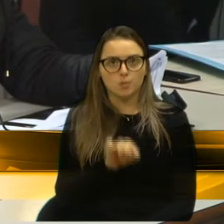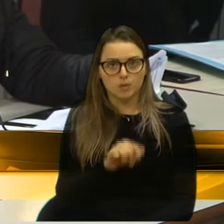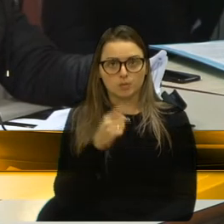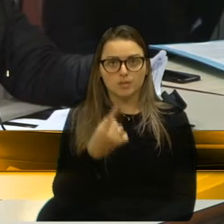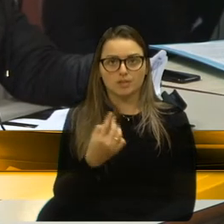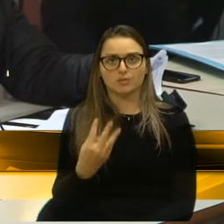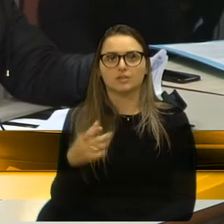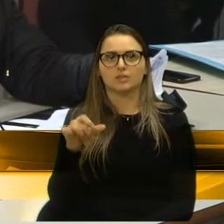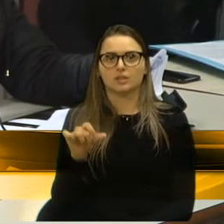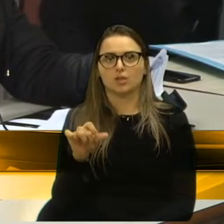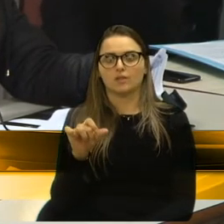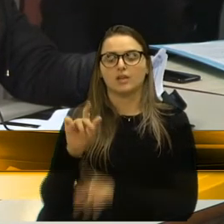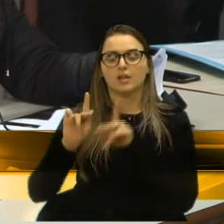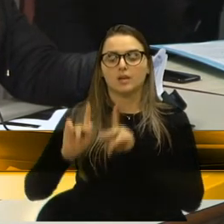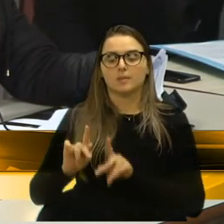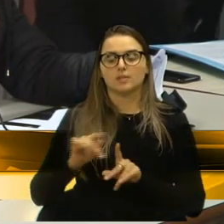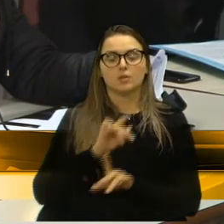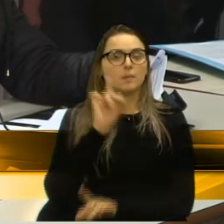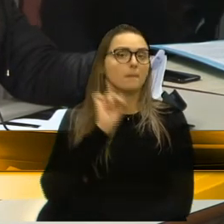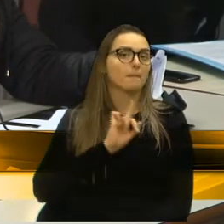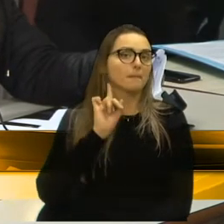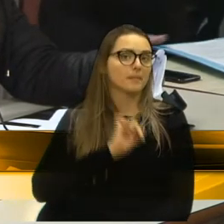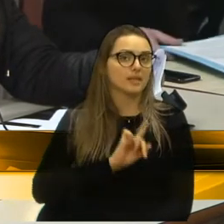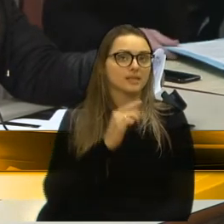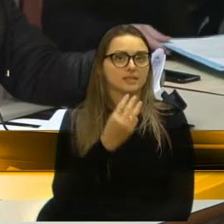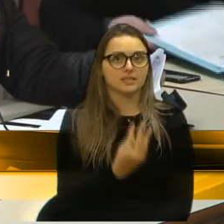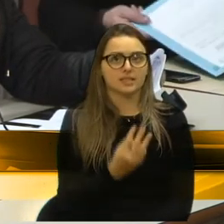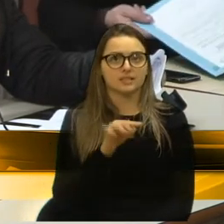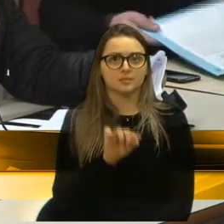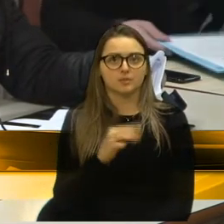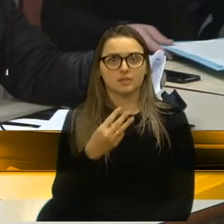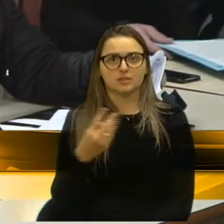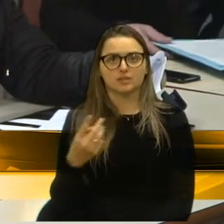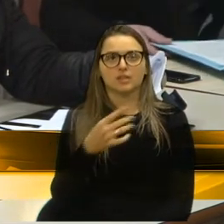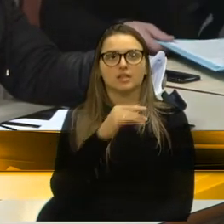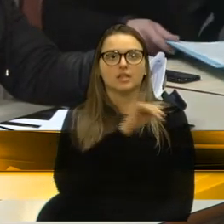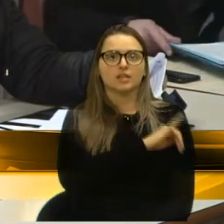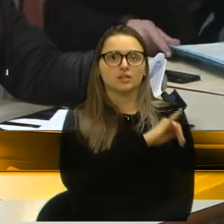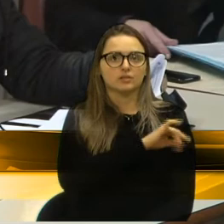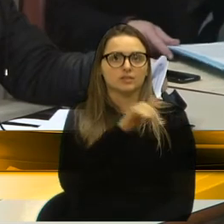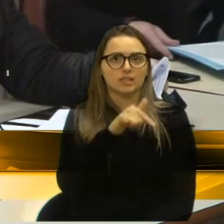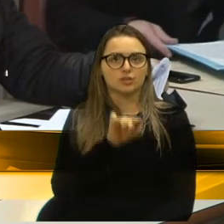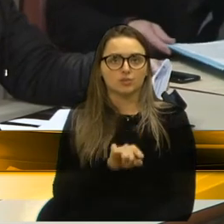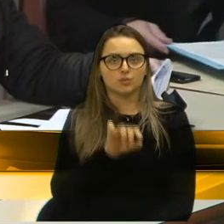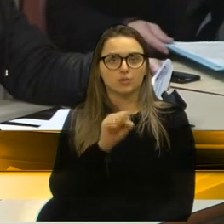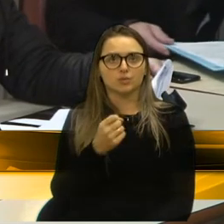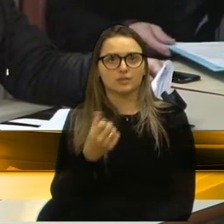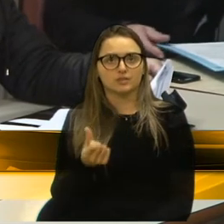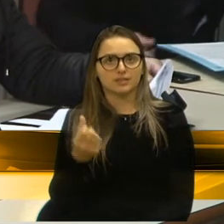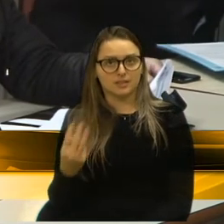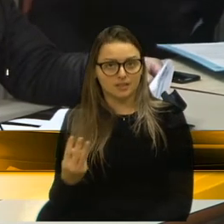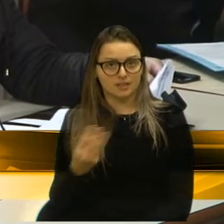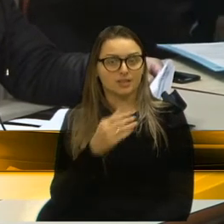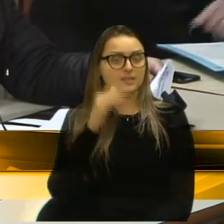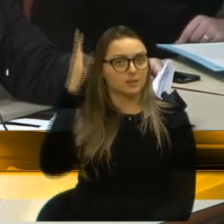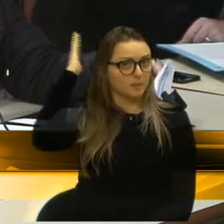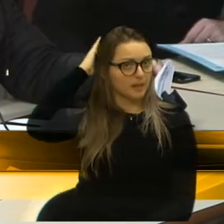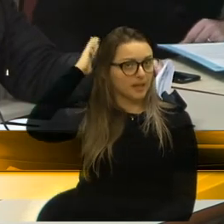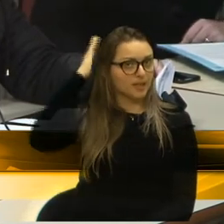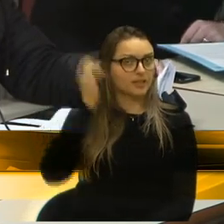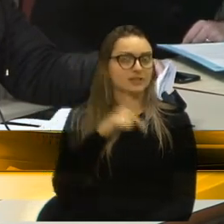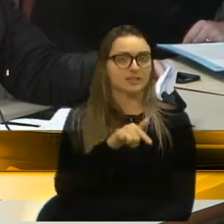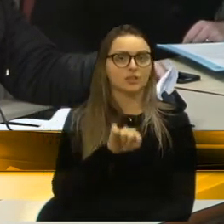casos, Minas Gerais, 13.325 casos, Rio de Janeiro, 7.863, Paraná, 7